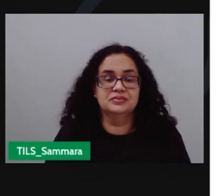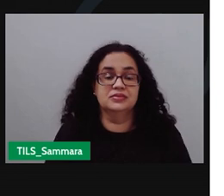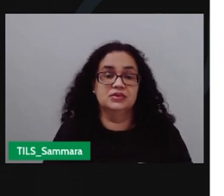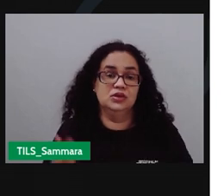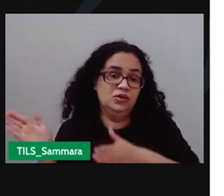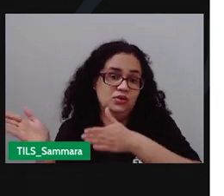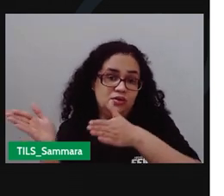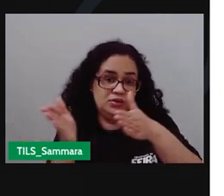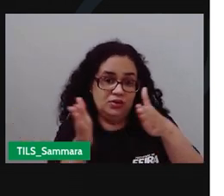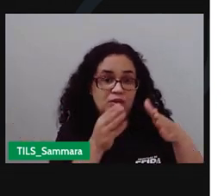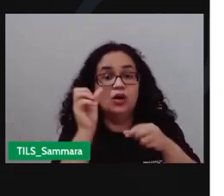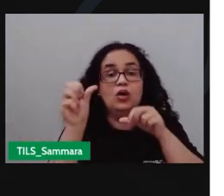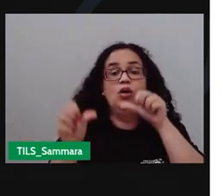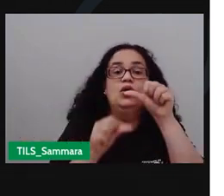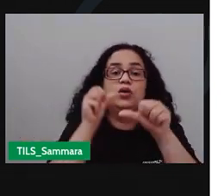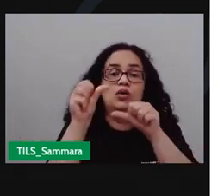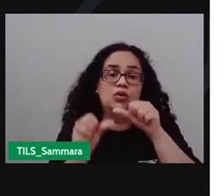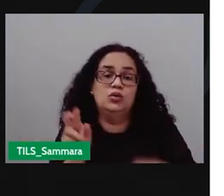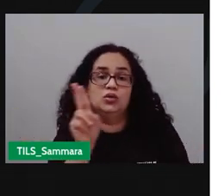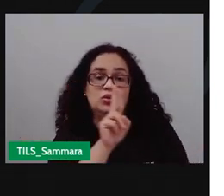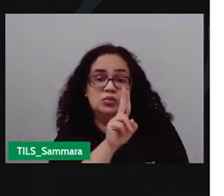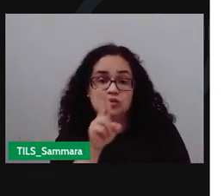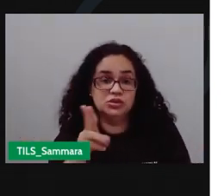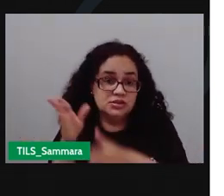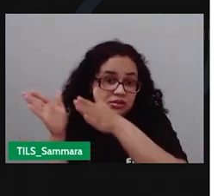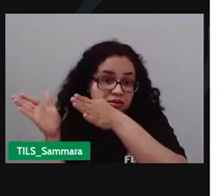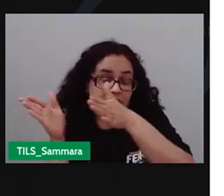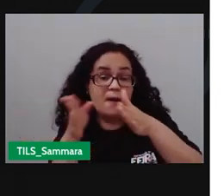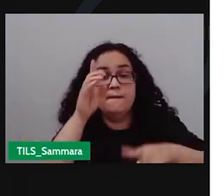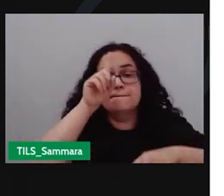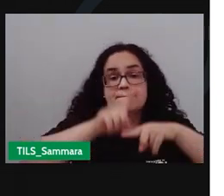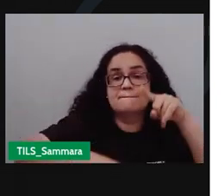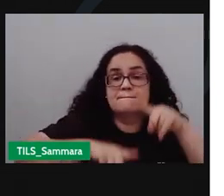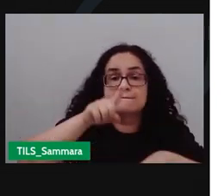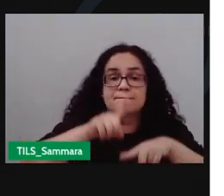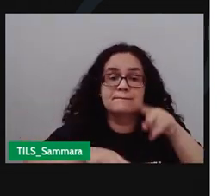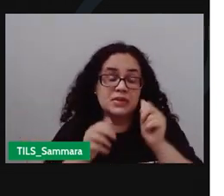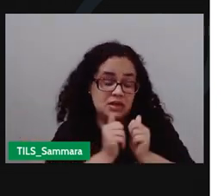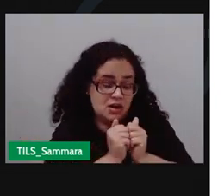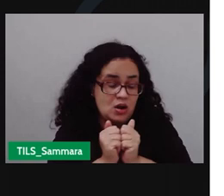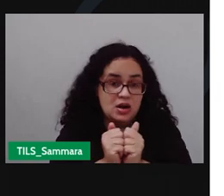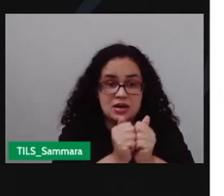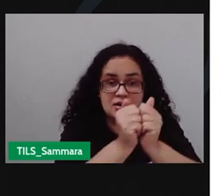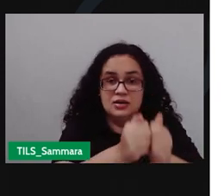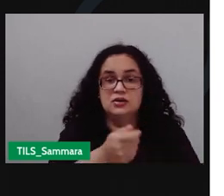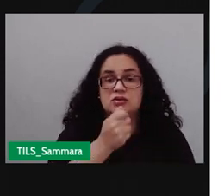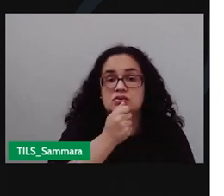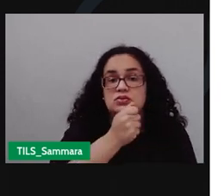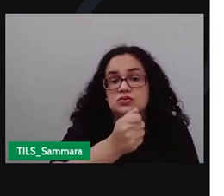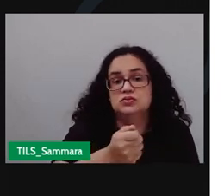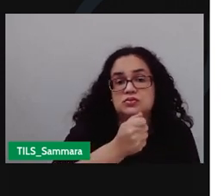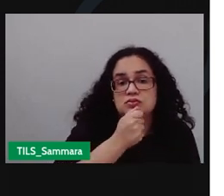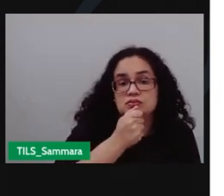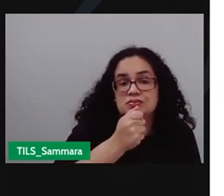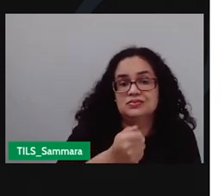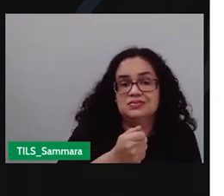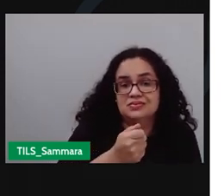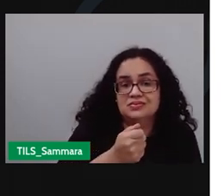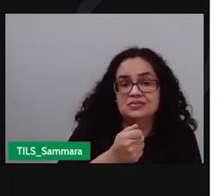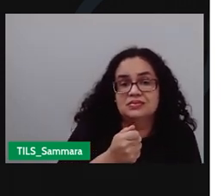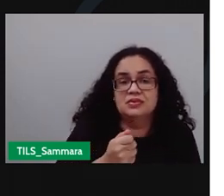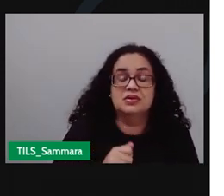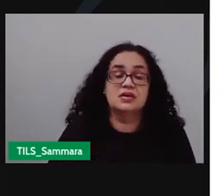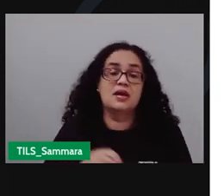Roteiro Como o próprio nome diz, é o material que vai guiar o entrevistador no momento da entrevista. Para